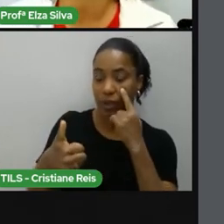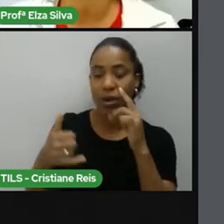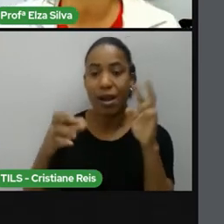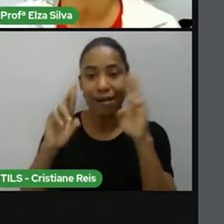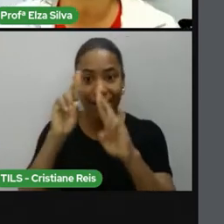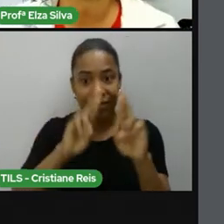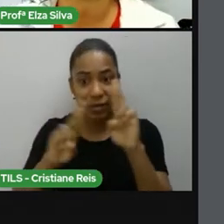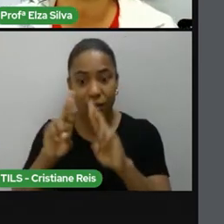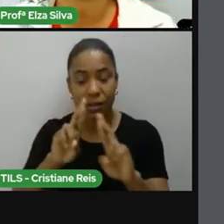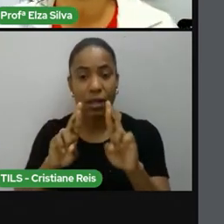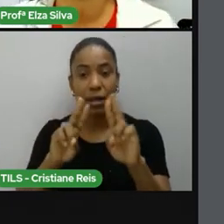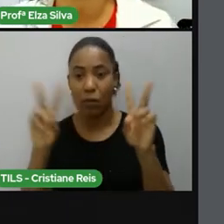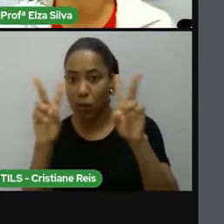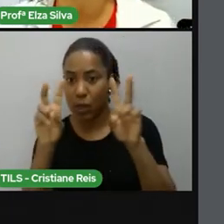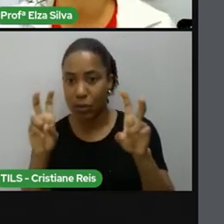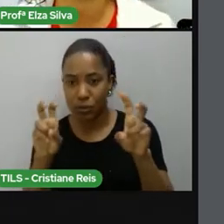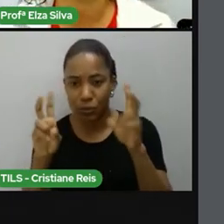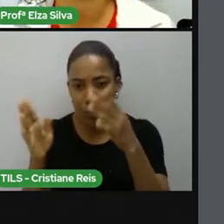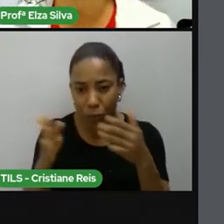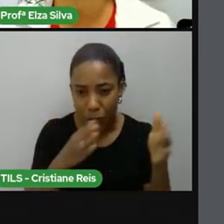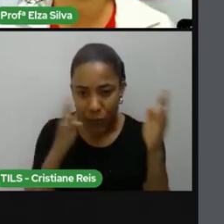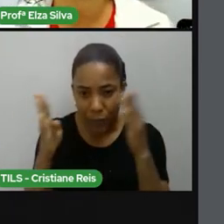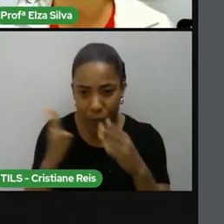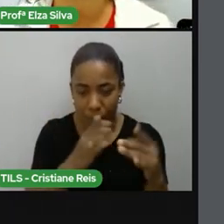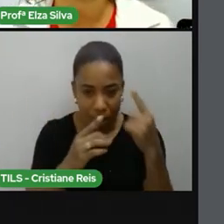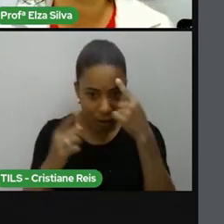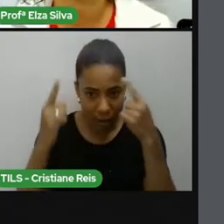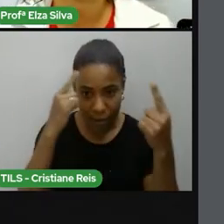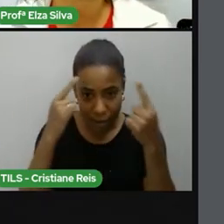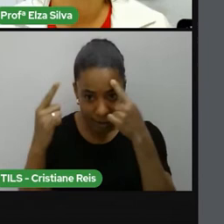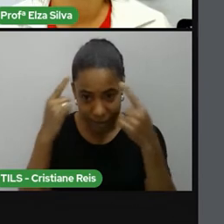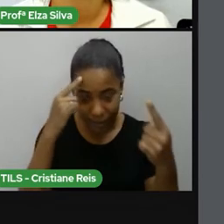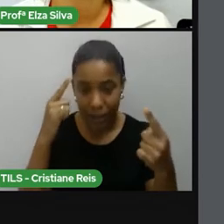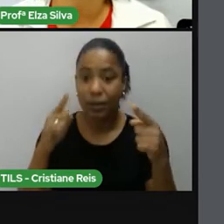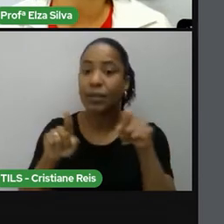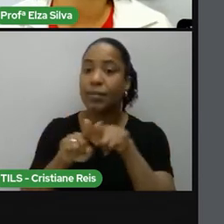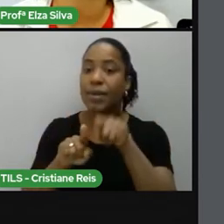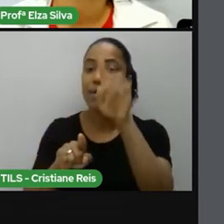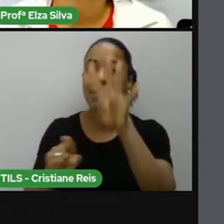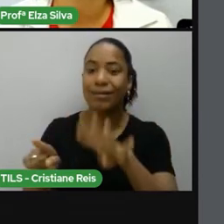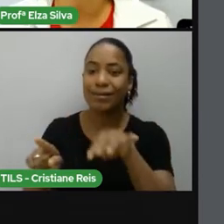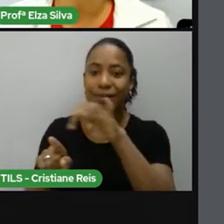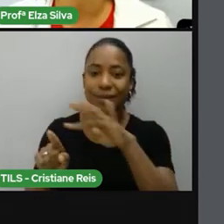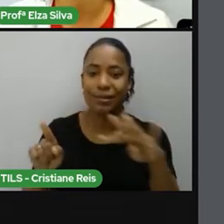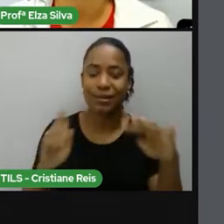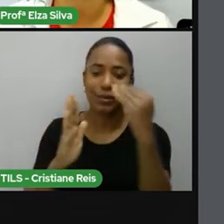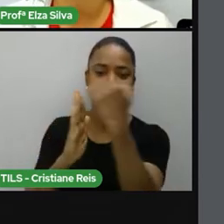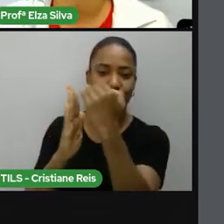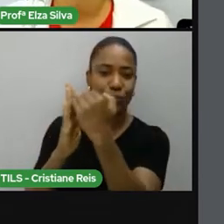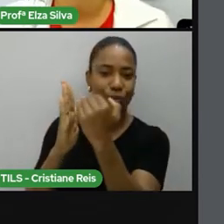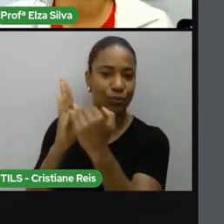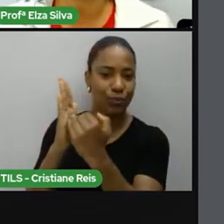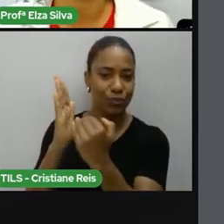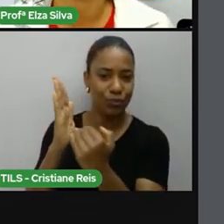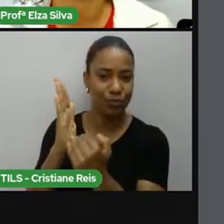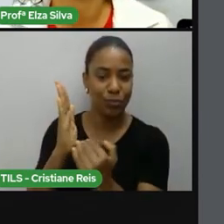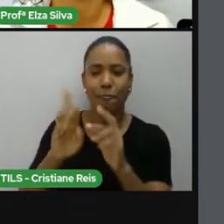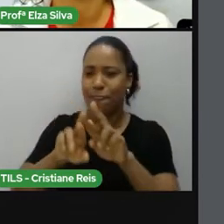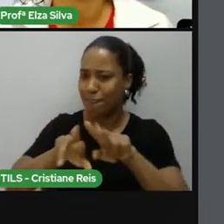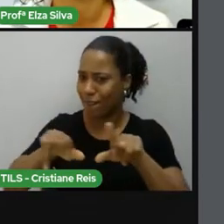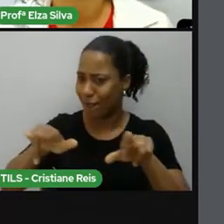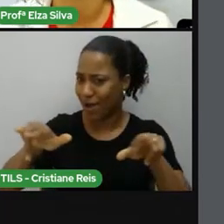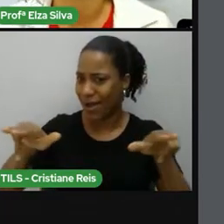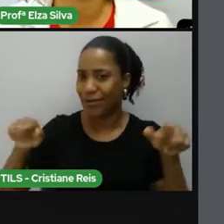vocês também terão acesso a uma lista de verbos irregulares com o seu respectivo passado.